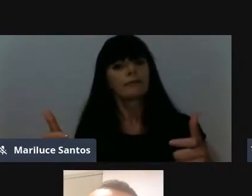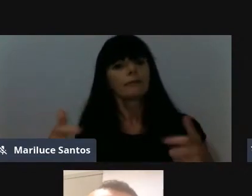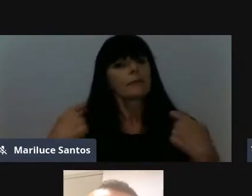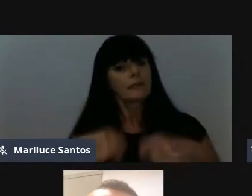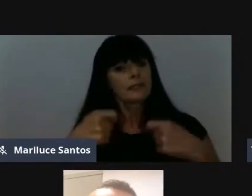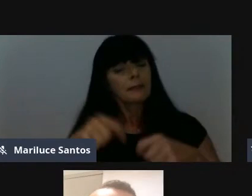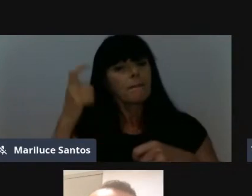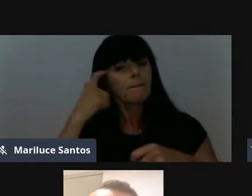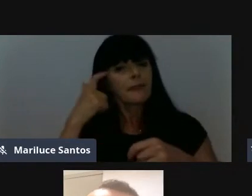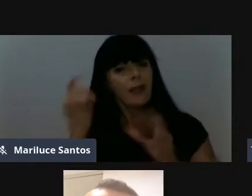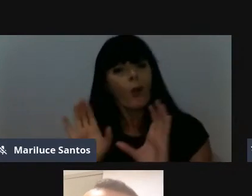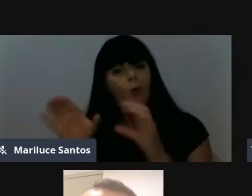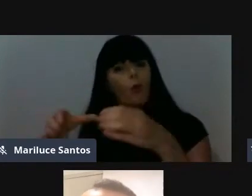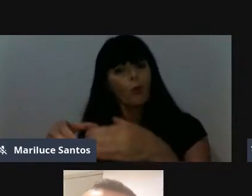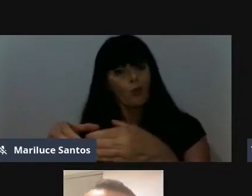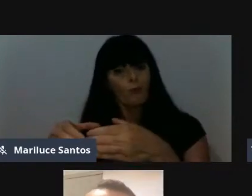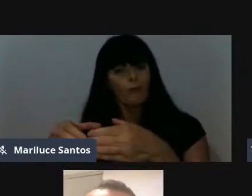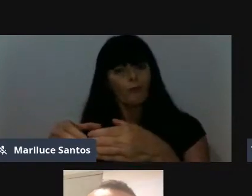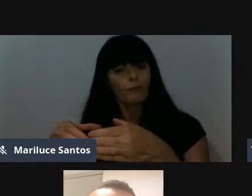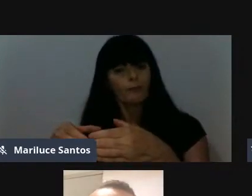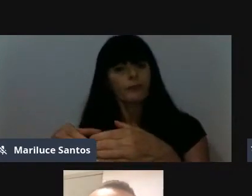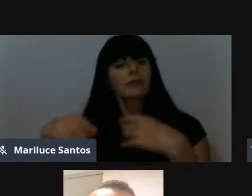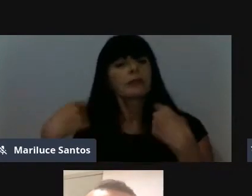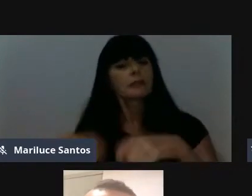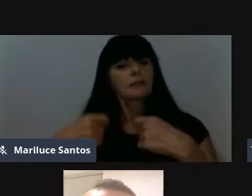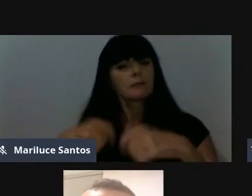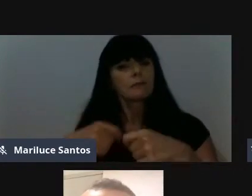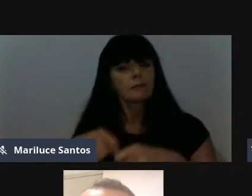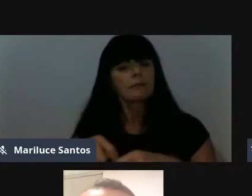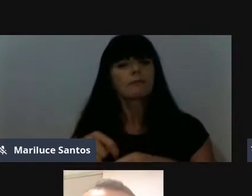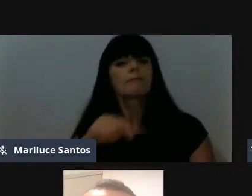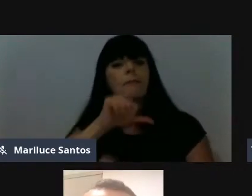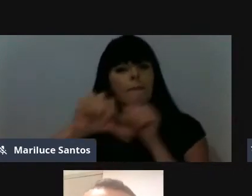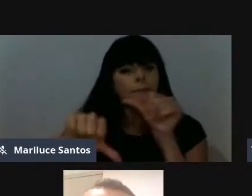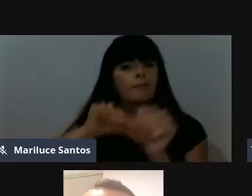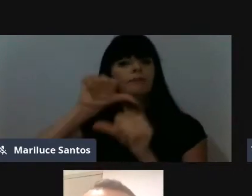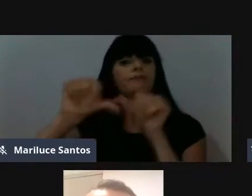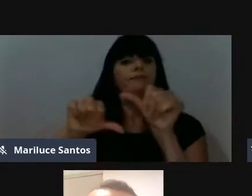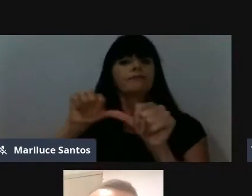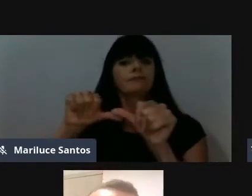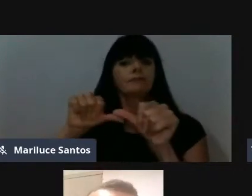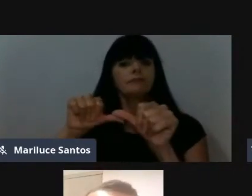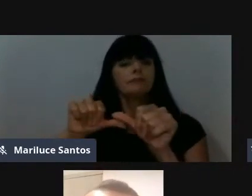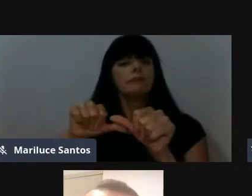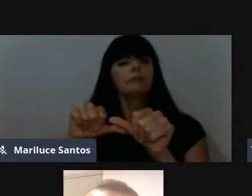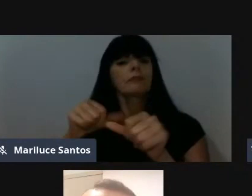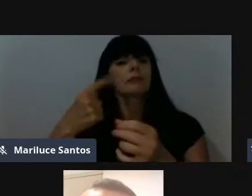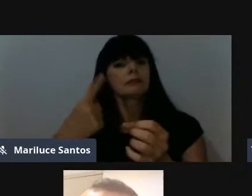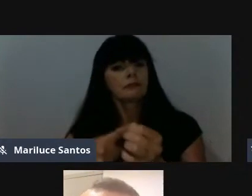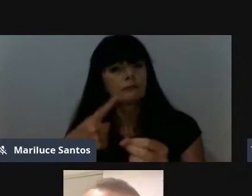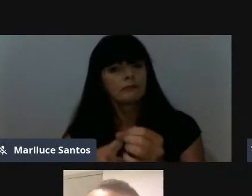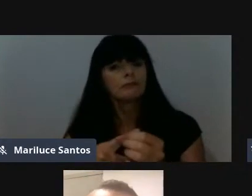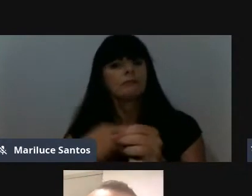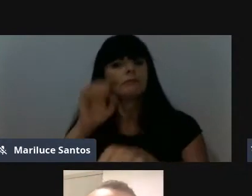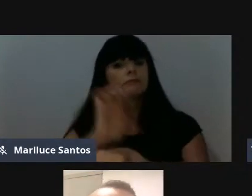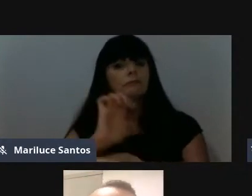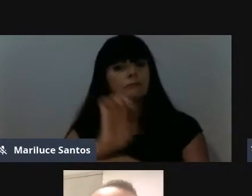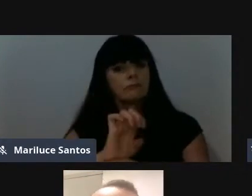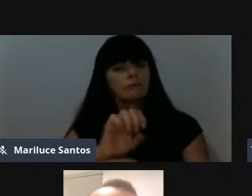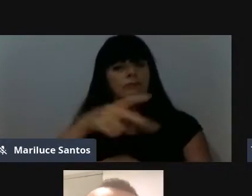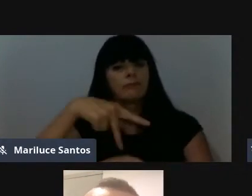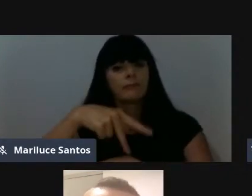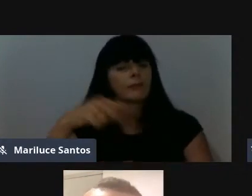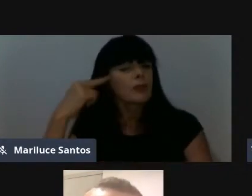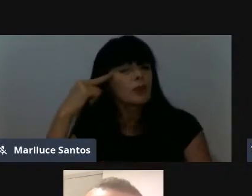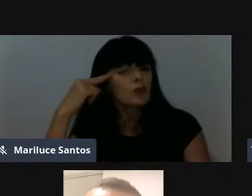né, e agindo assim, temos plena convicção que iremos revolucionar nossas cidades, nosso estado e nosso país, estudem, sonhem, mas